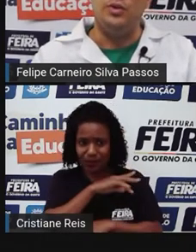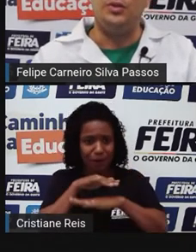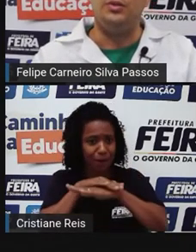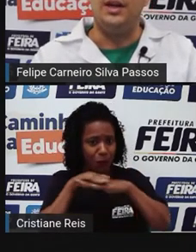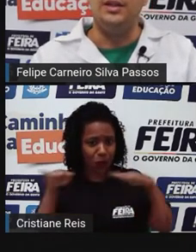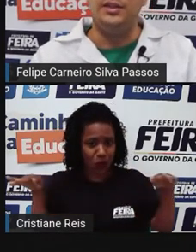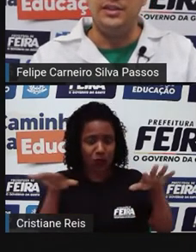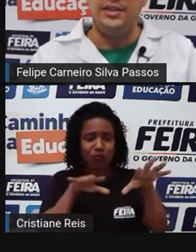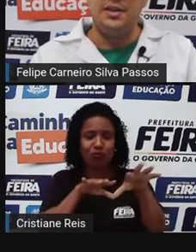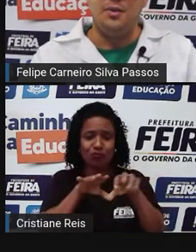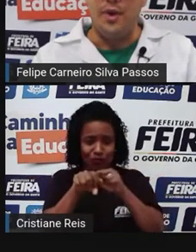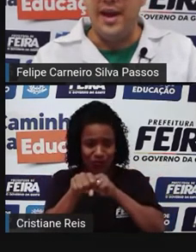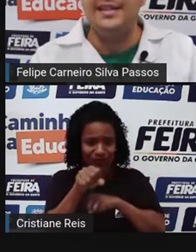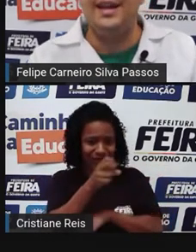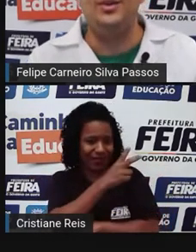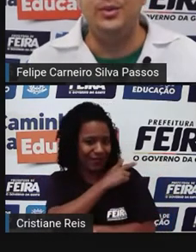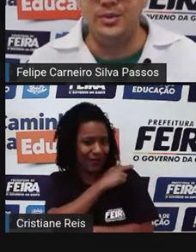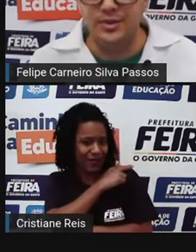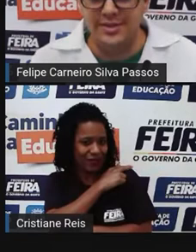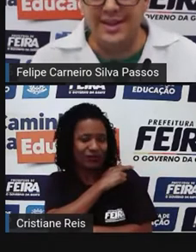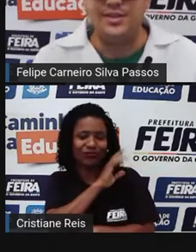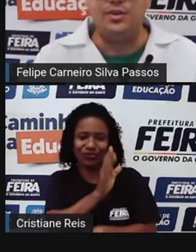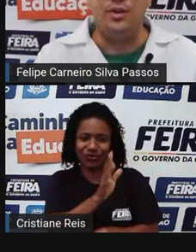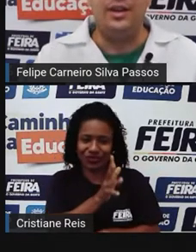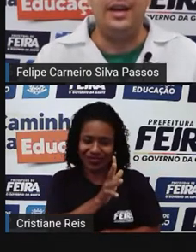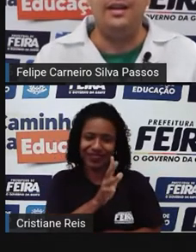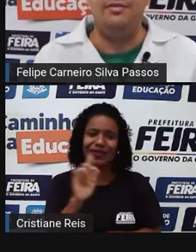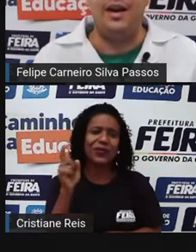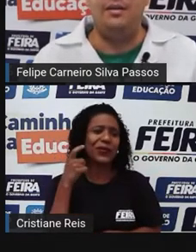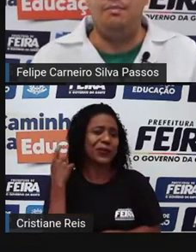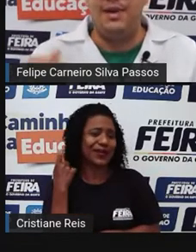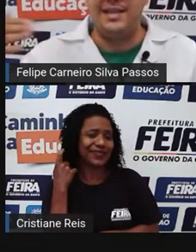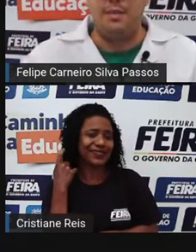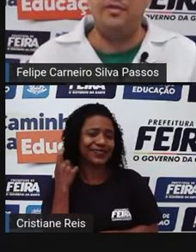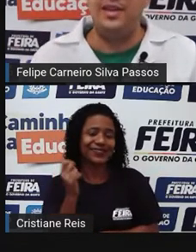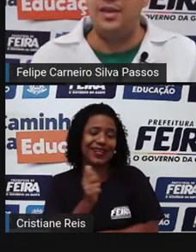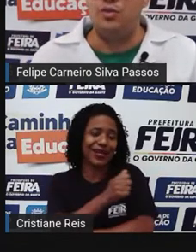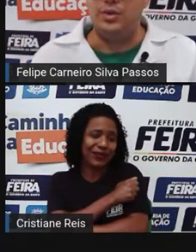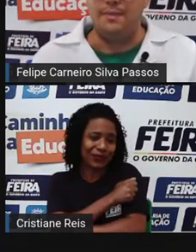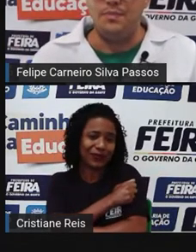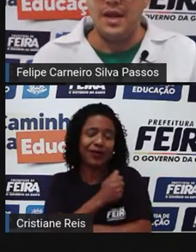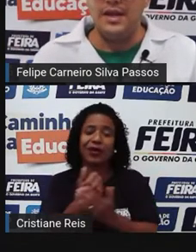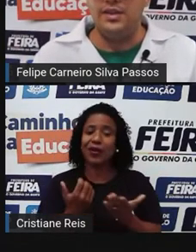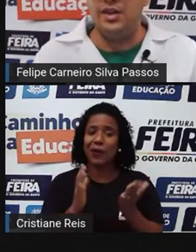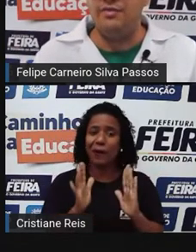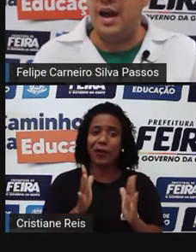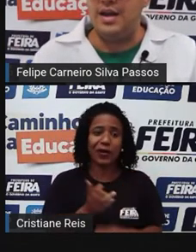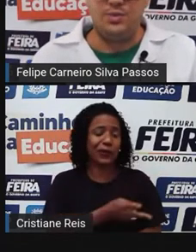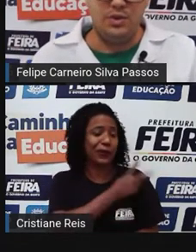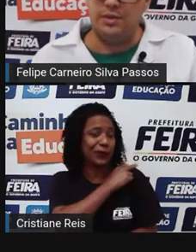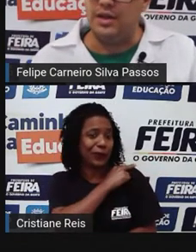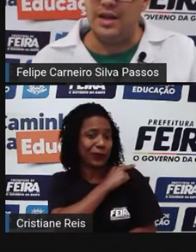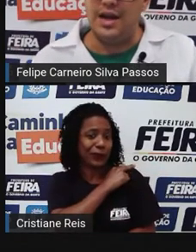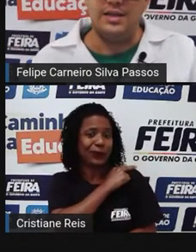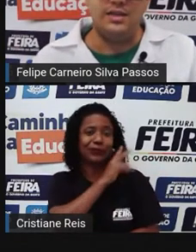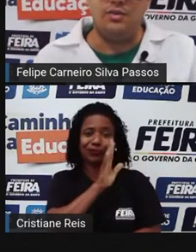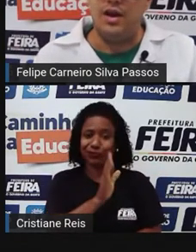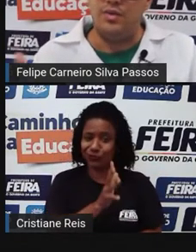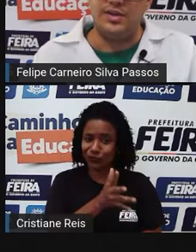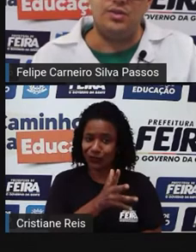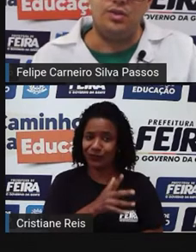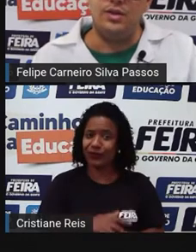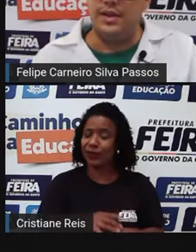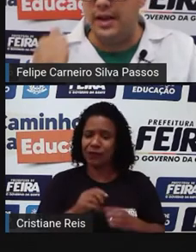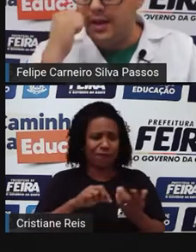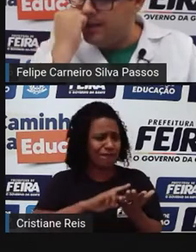o estudante, o ex-aluno da escola, ele vai passar para a vida adulta. Existem várias possibilidades, não